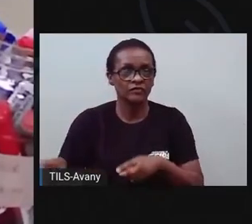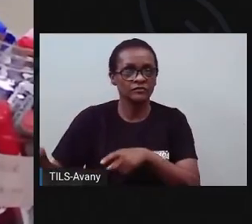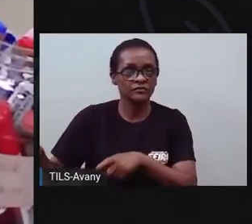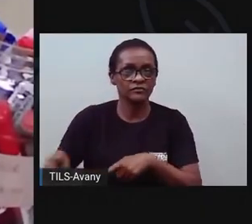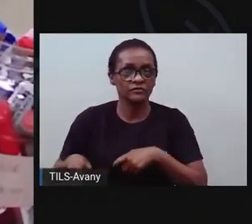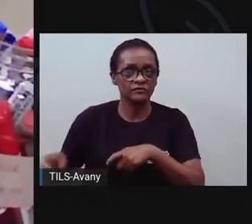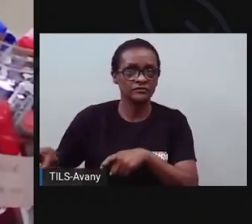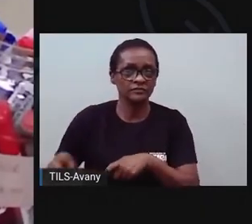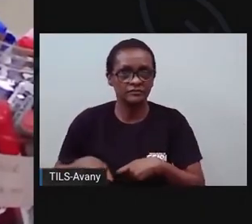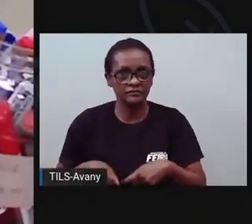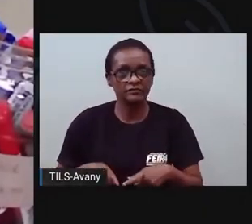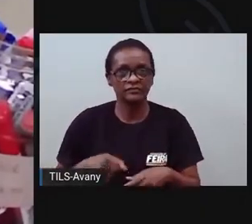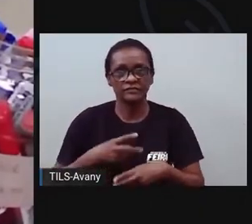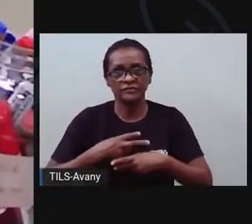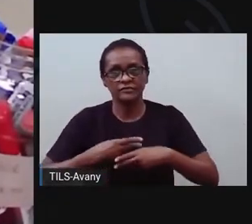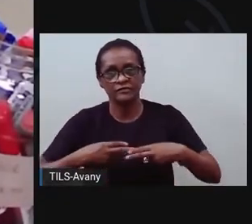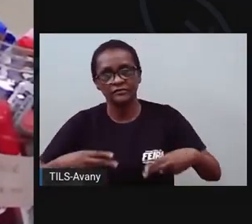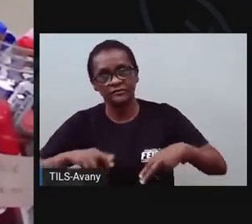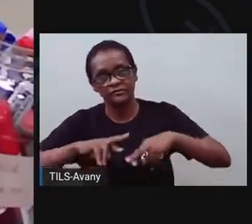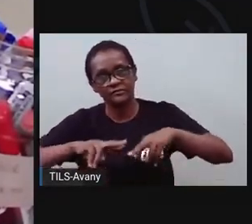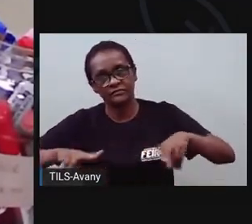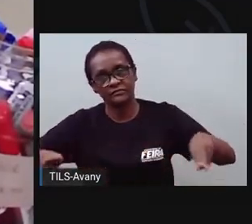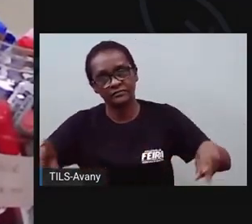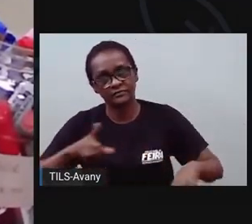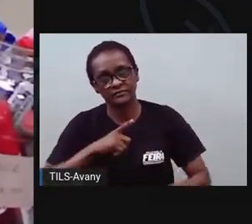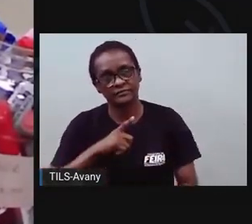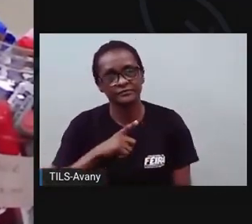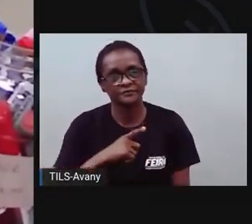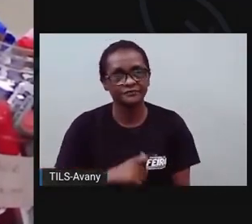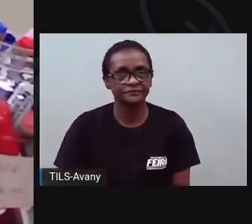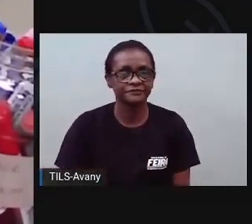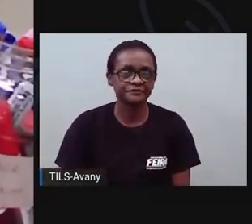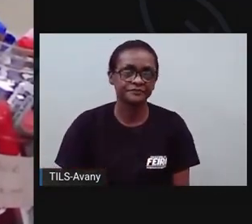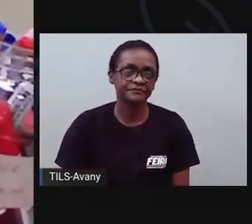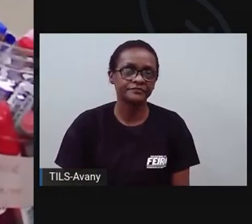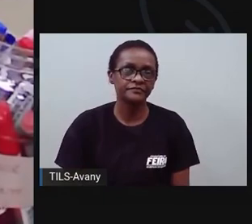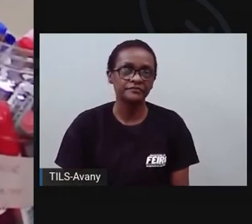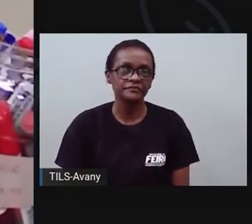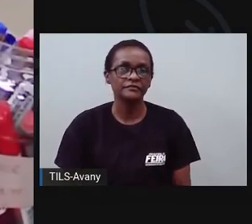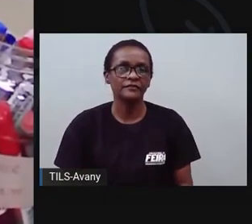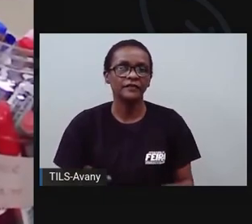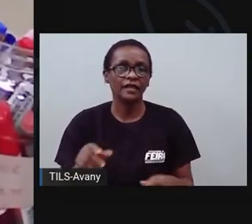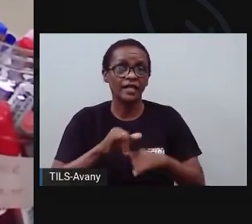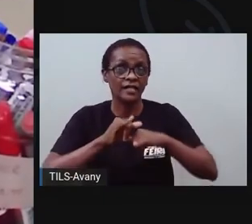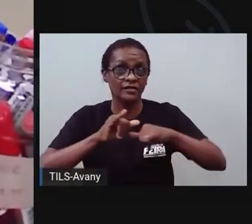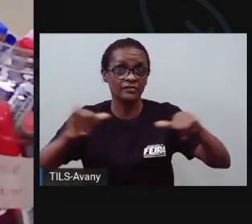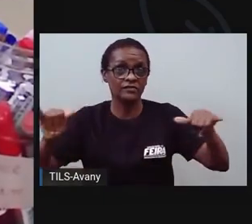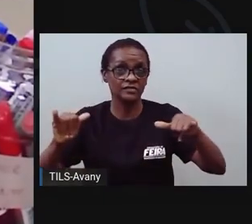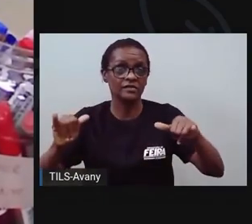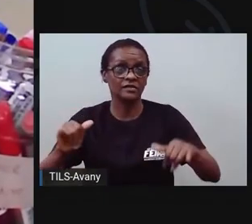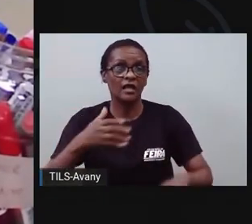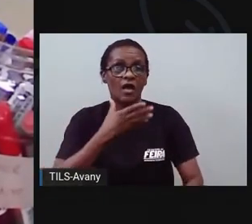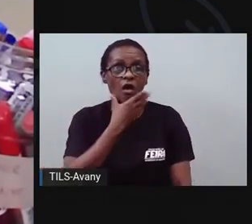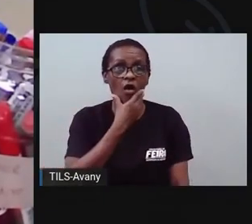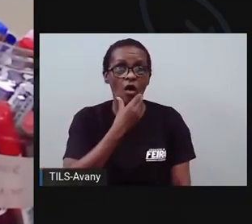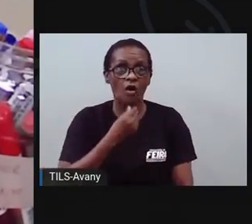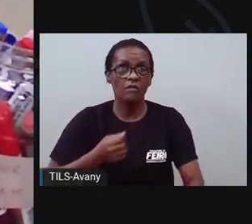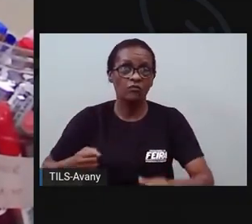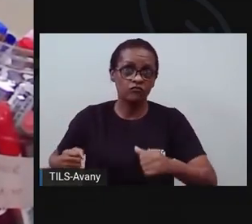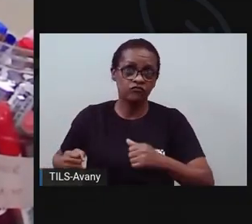E aqui, vou trazer aqui para vocês, ó. A do lutador de UFC. Carlos Boi demonstra o quê?